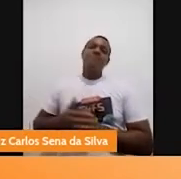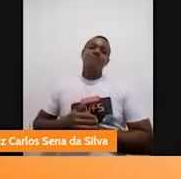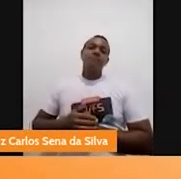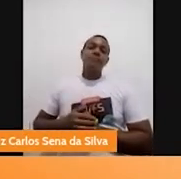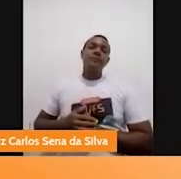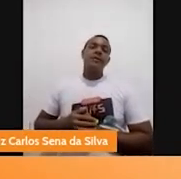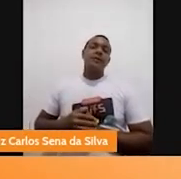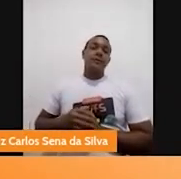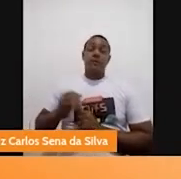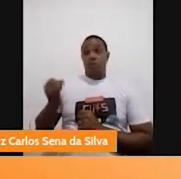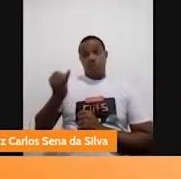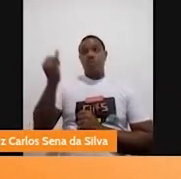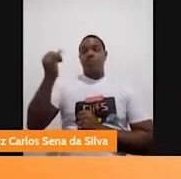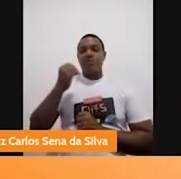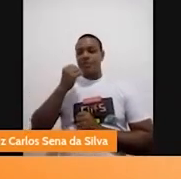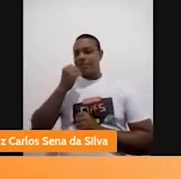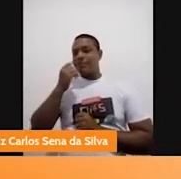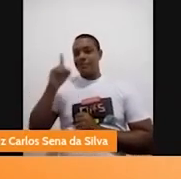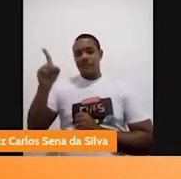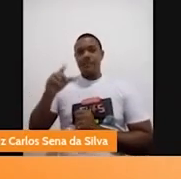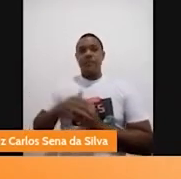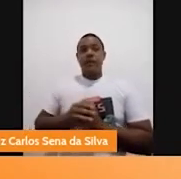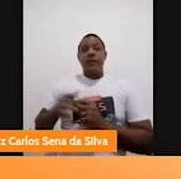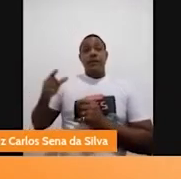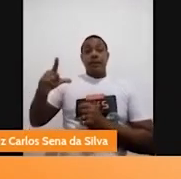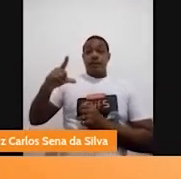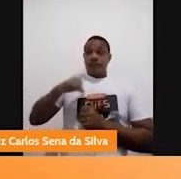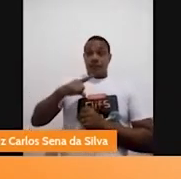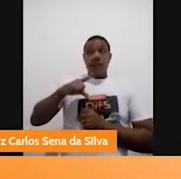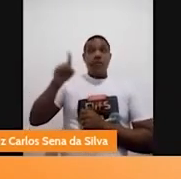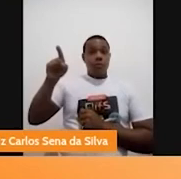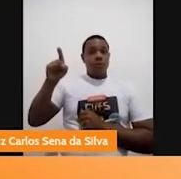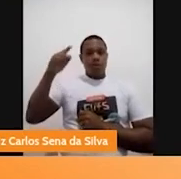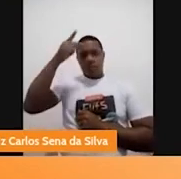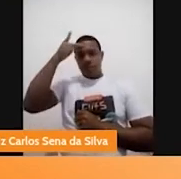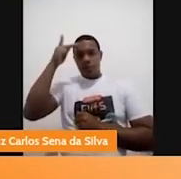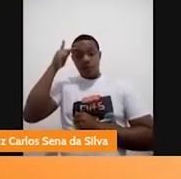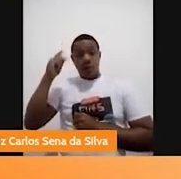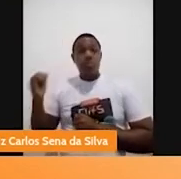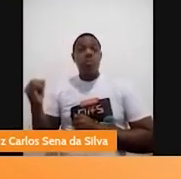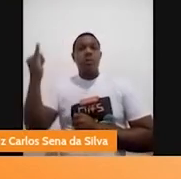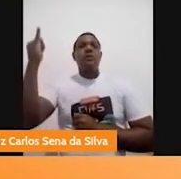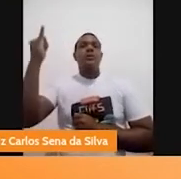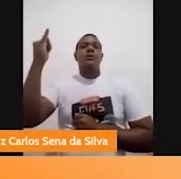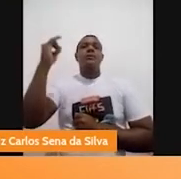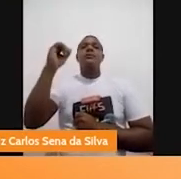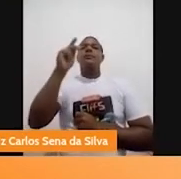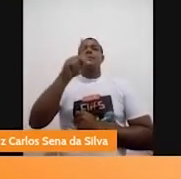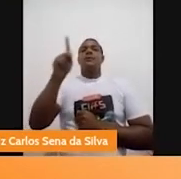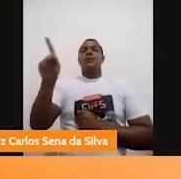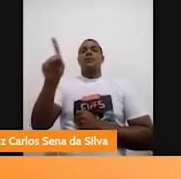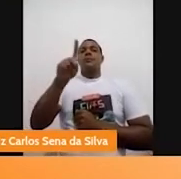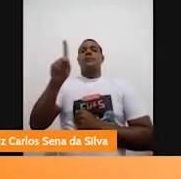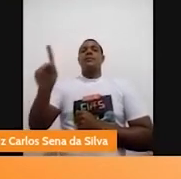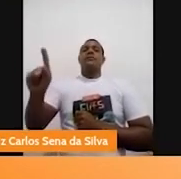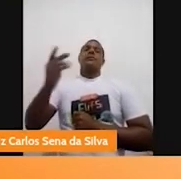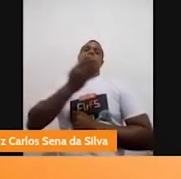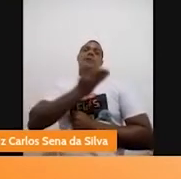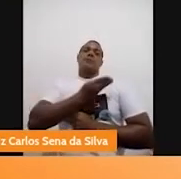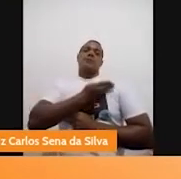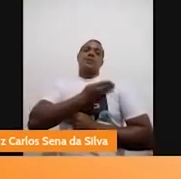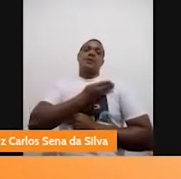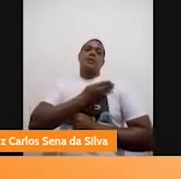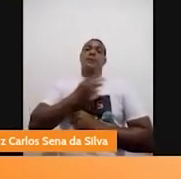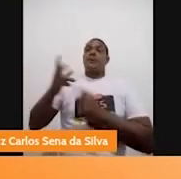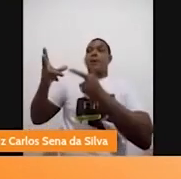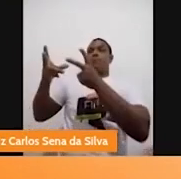antes de passar para o próximo assunto, tem a professora, a Probia. Olha a professora aqui. A Probia foi quem diagnosticou bullying.